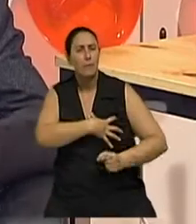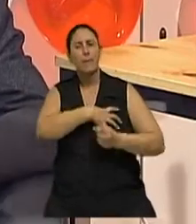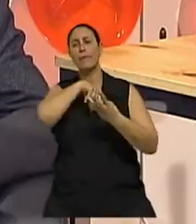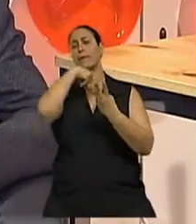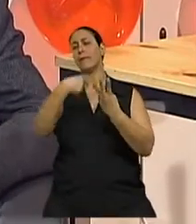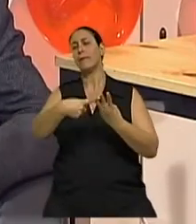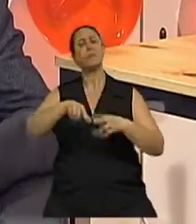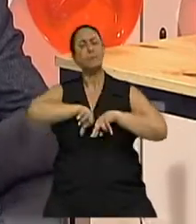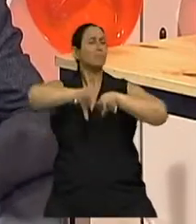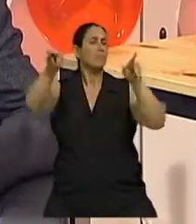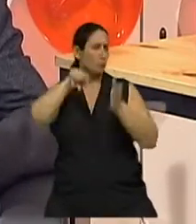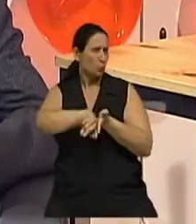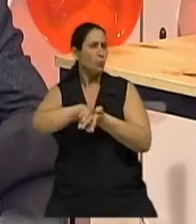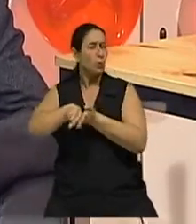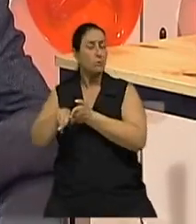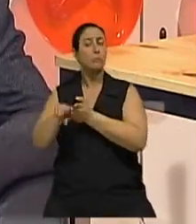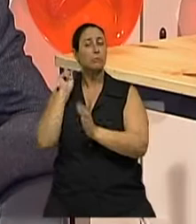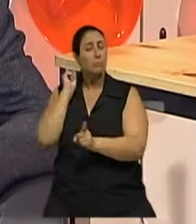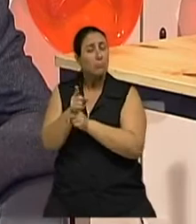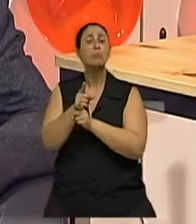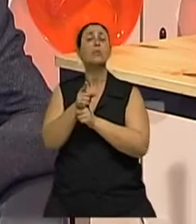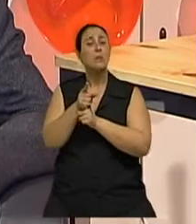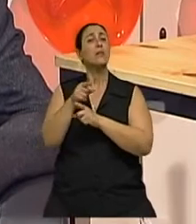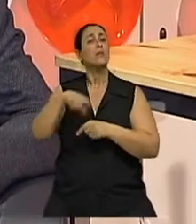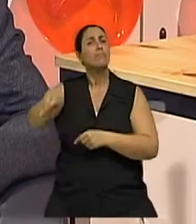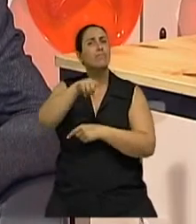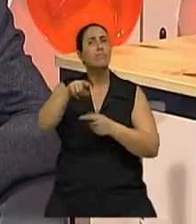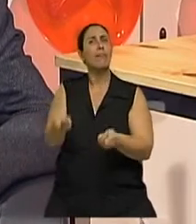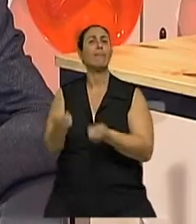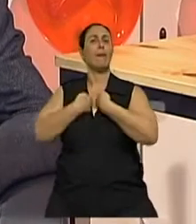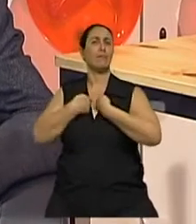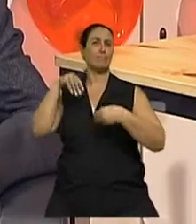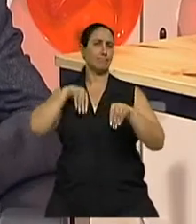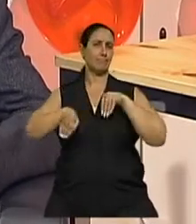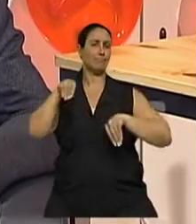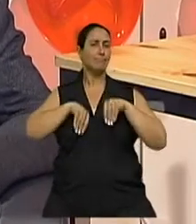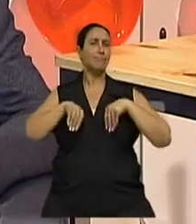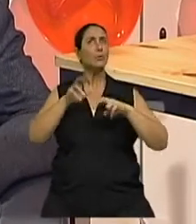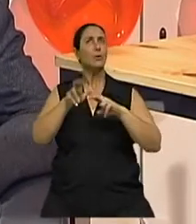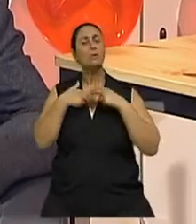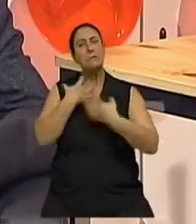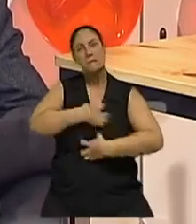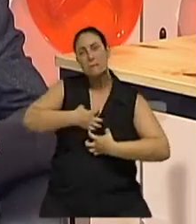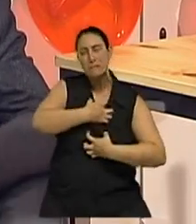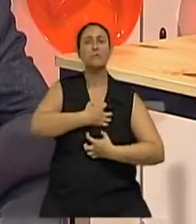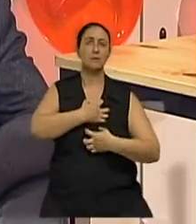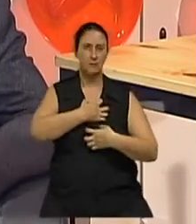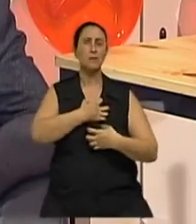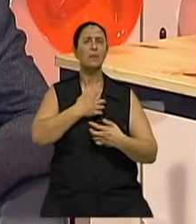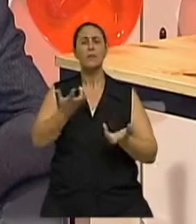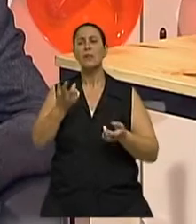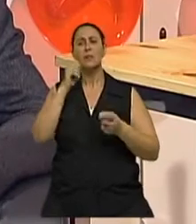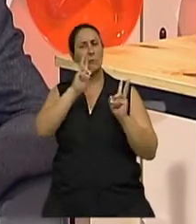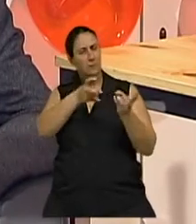importantes em termos de gravidade, enfim, e mostra, e todos os nossos estudos apontaram, outros autores,